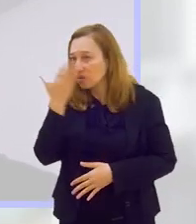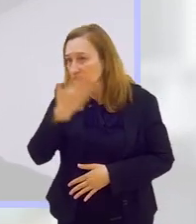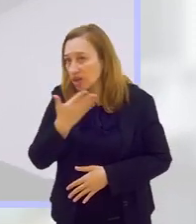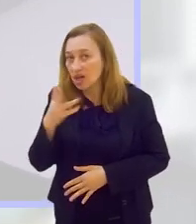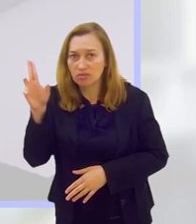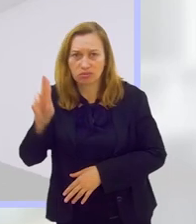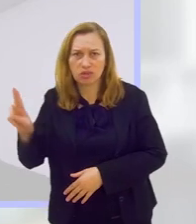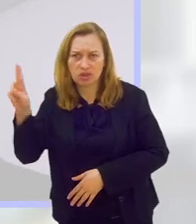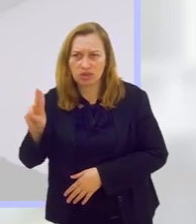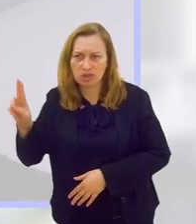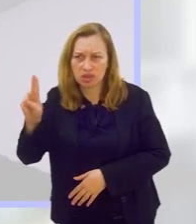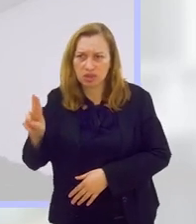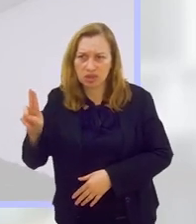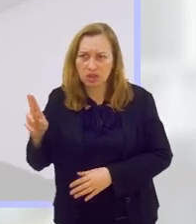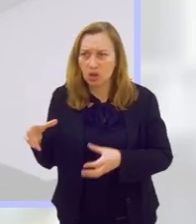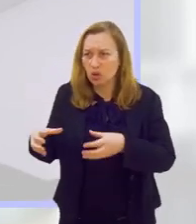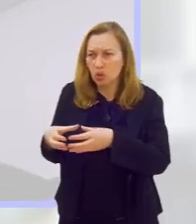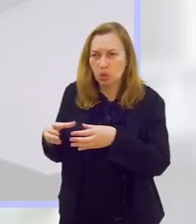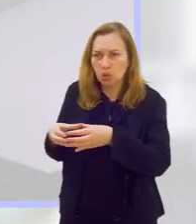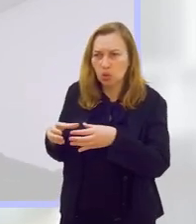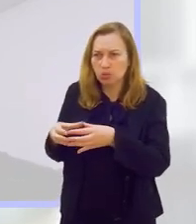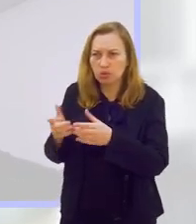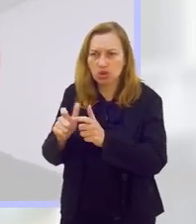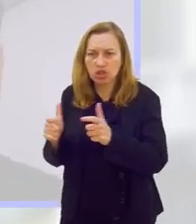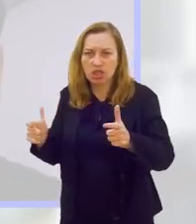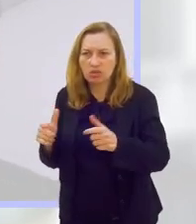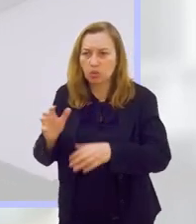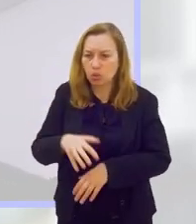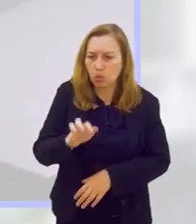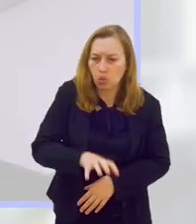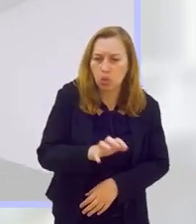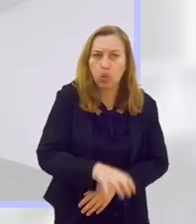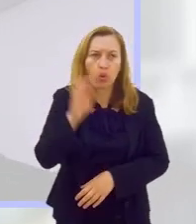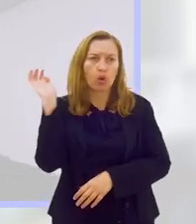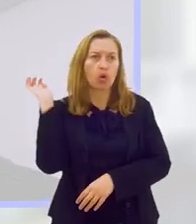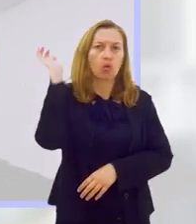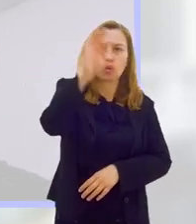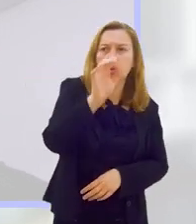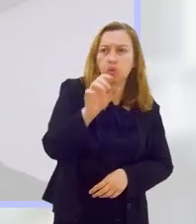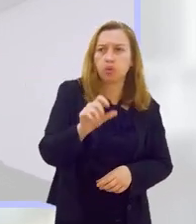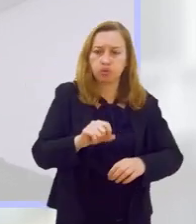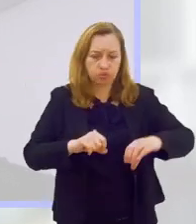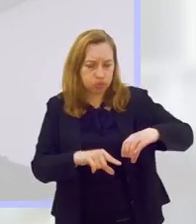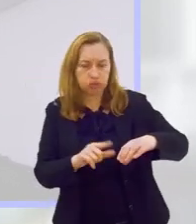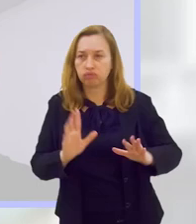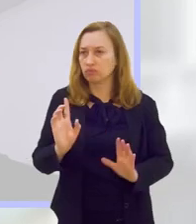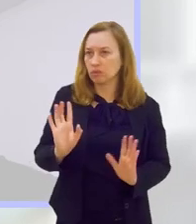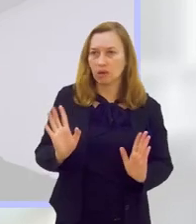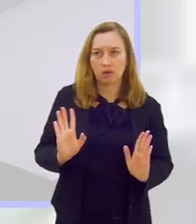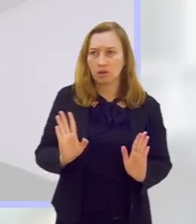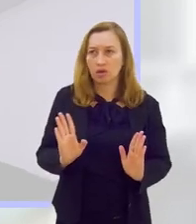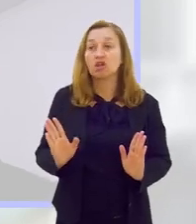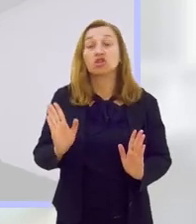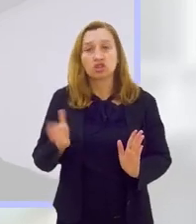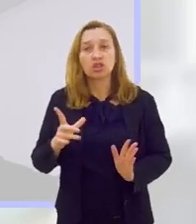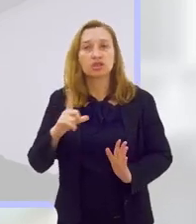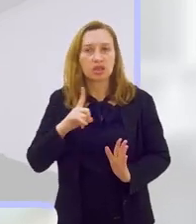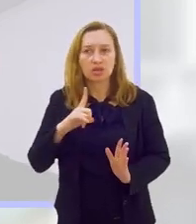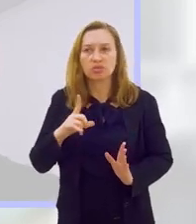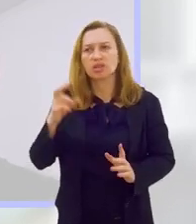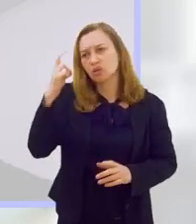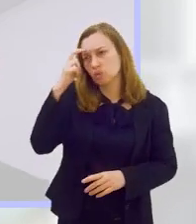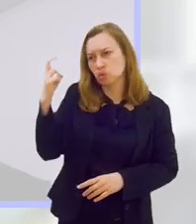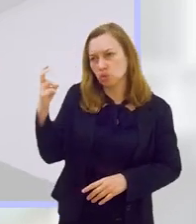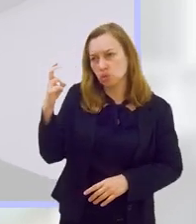não vê as universidades com times e times de basquete, de futebol, ou algo do tipo. Então, nós já temos essa